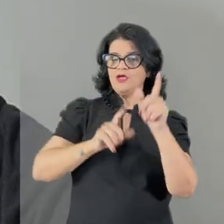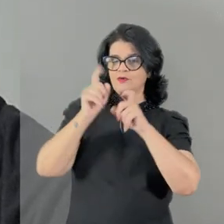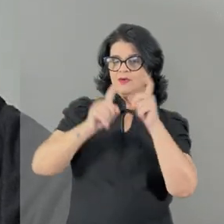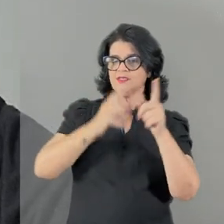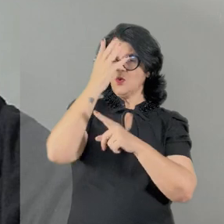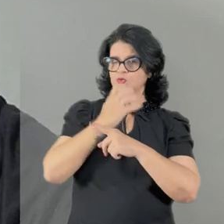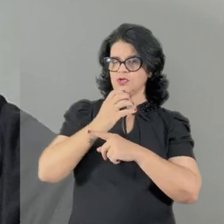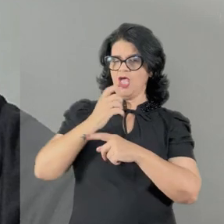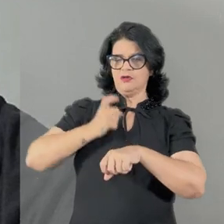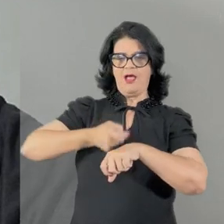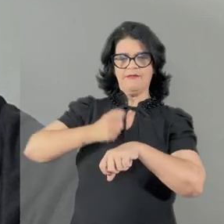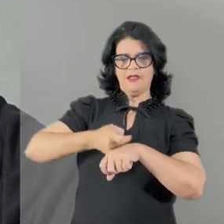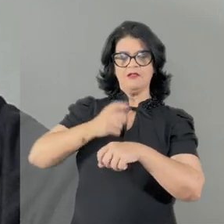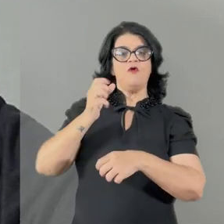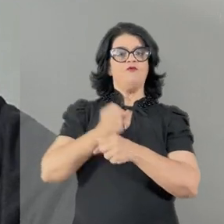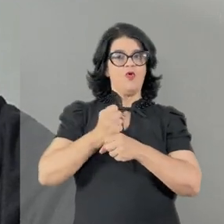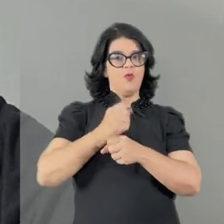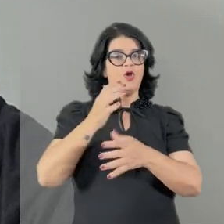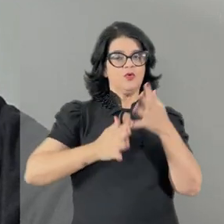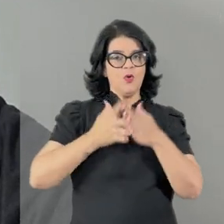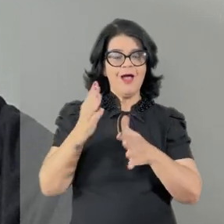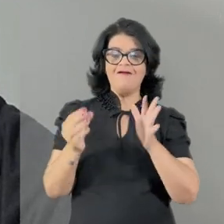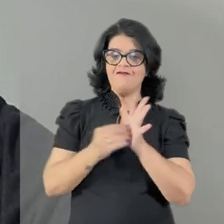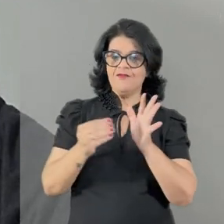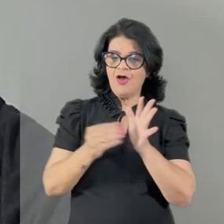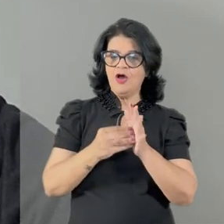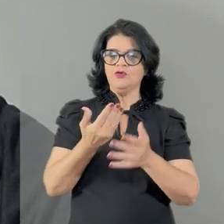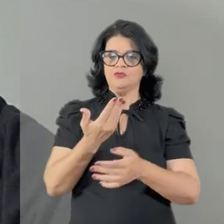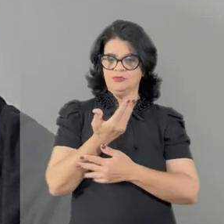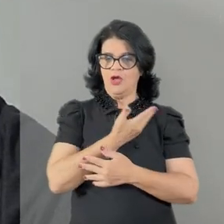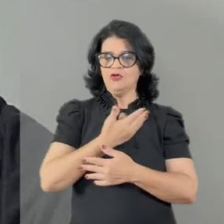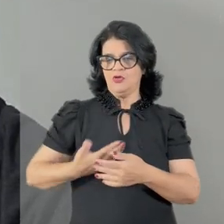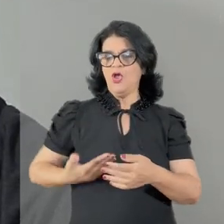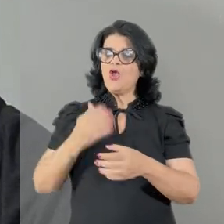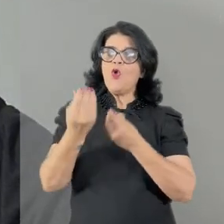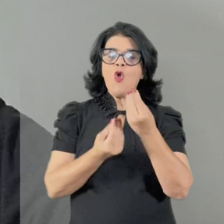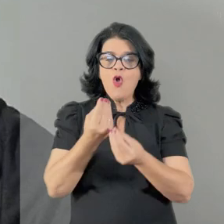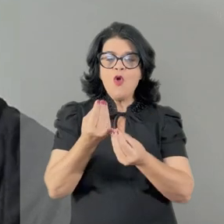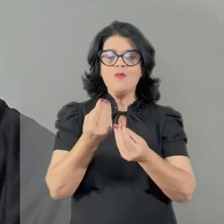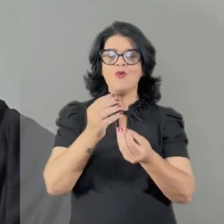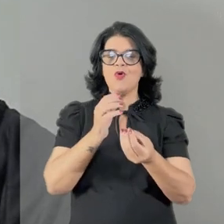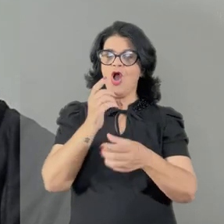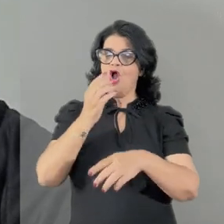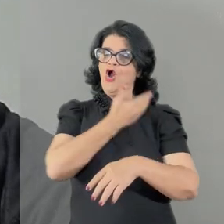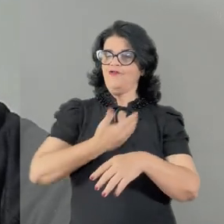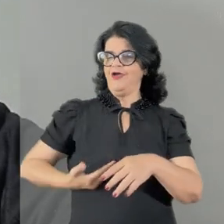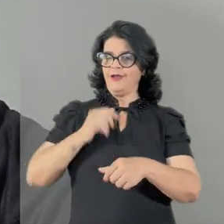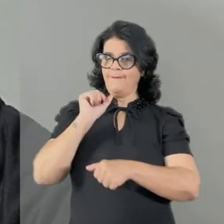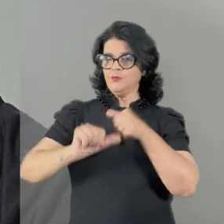carrancuda. Foi um ano complicado, onde a forma de governar passou a ser mais dura e severa.